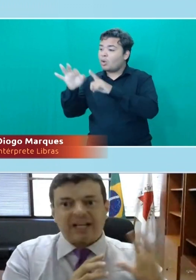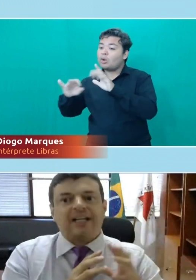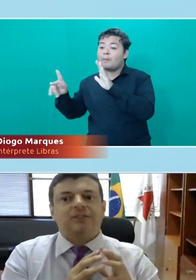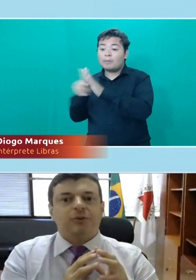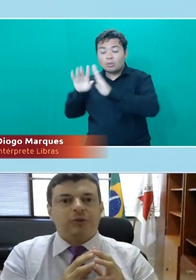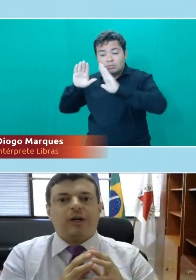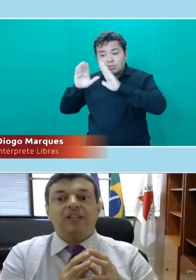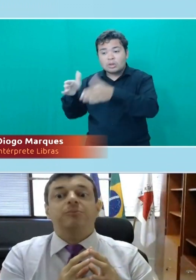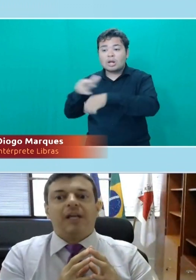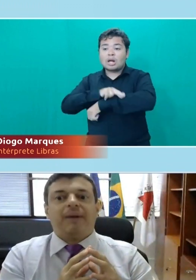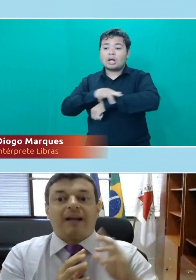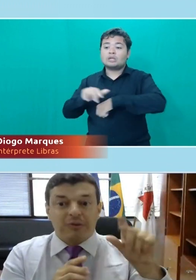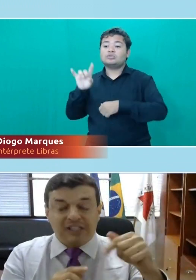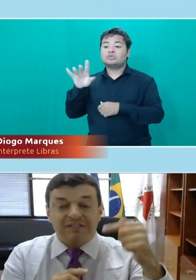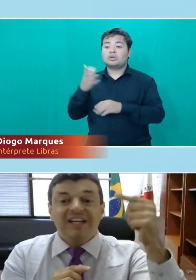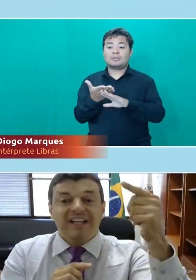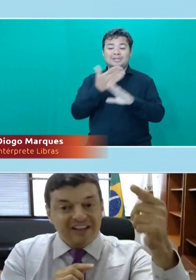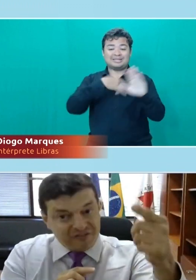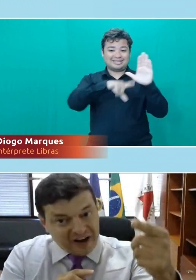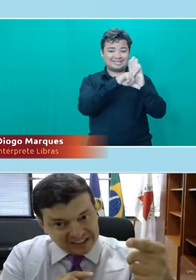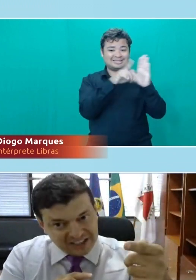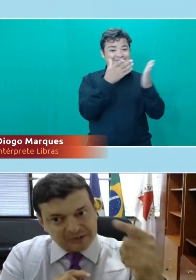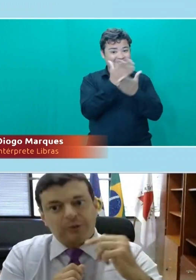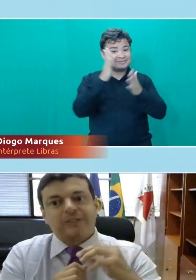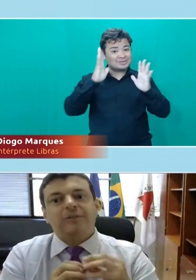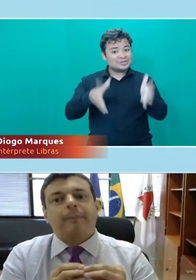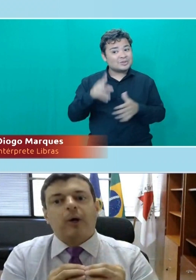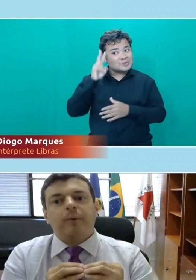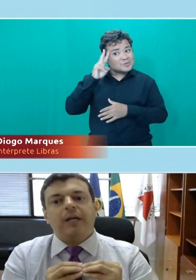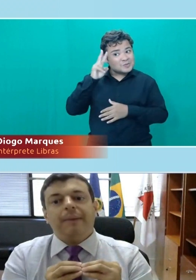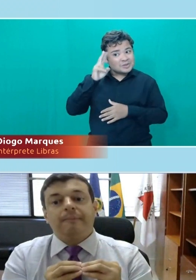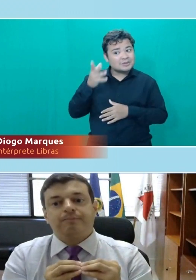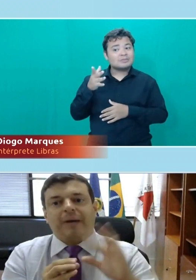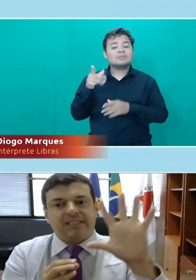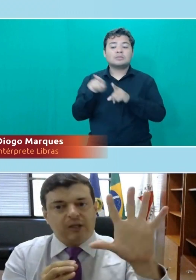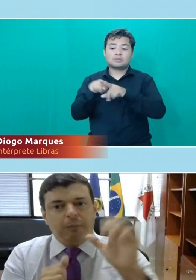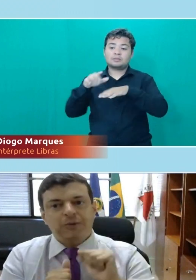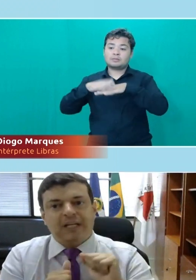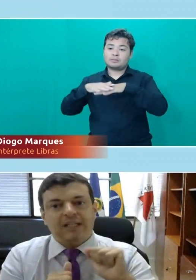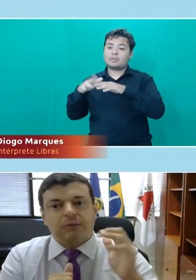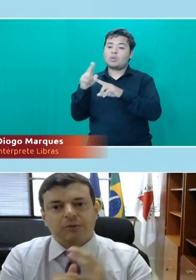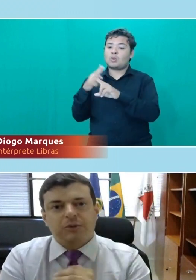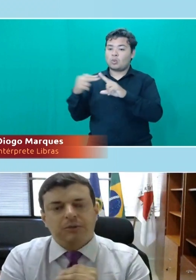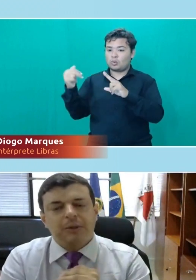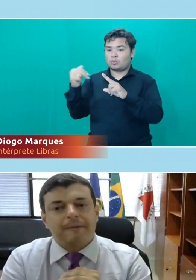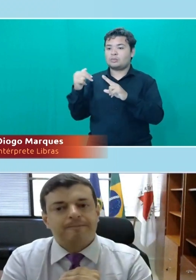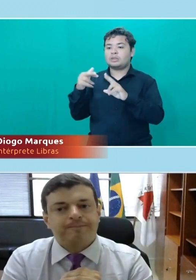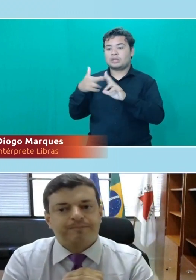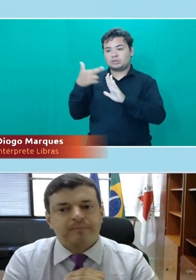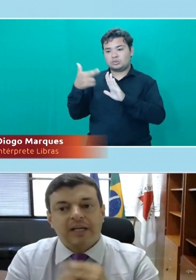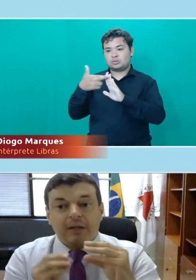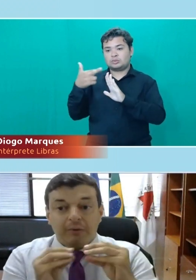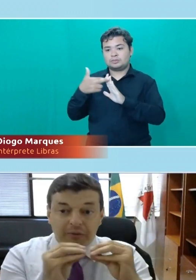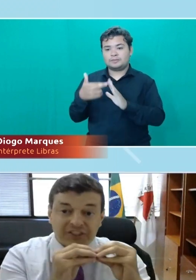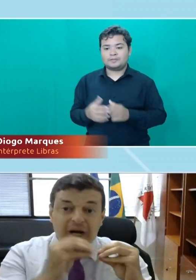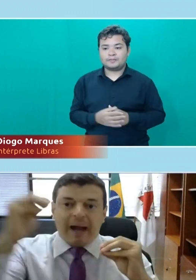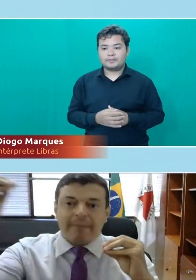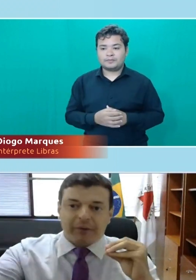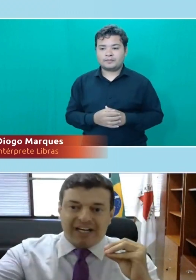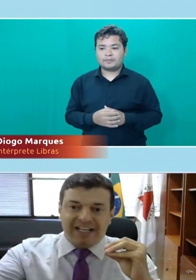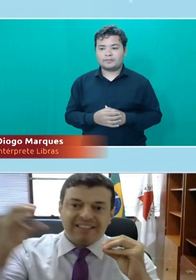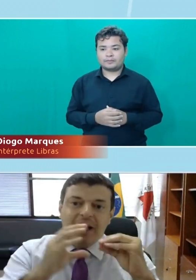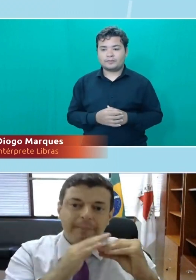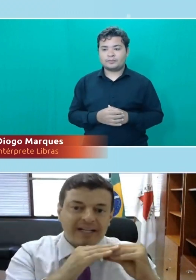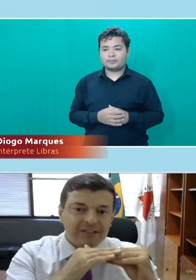foram declaradas constitucionais, vamos lembrar, inclusive, em face de resolução da própria UNB, mas 5% estão discutindo lá. Então, eu tenho que